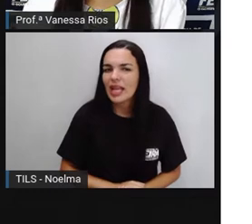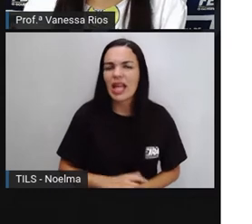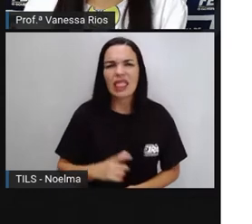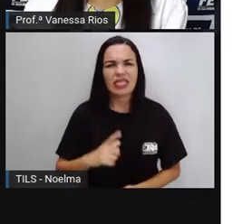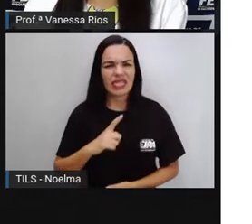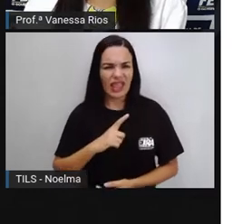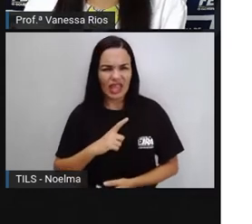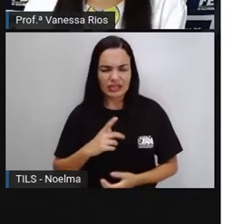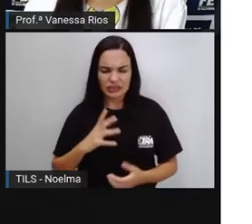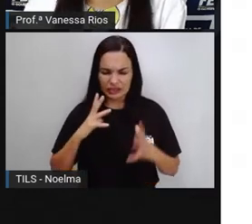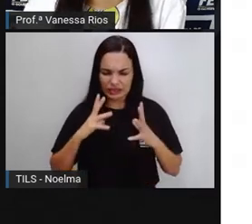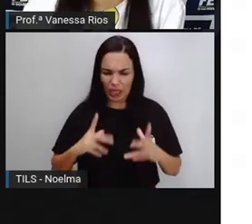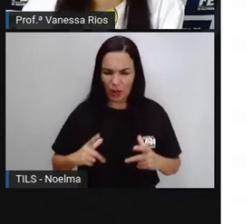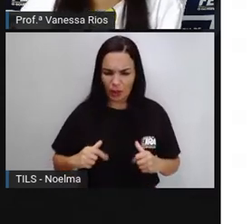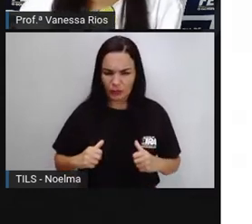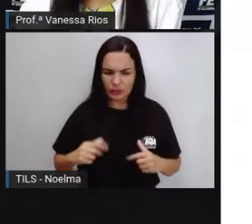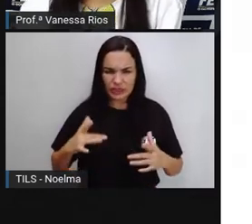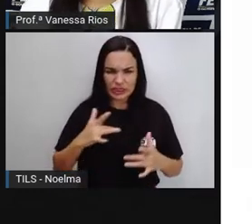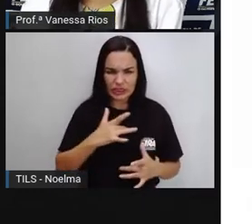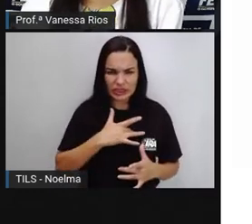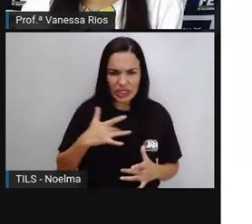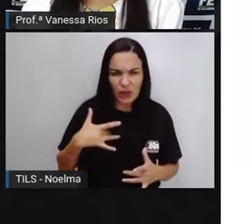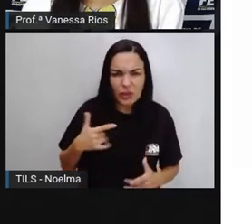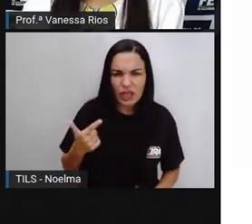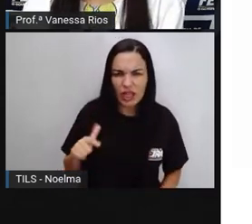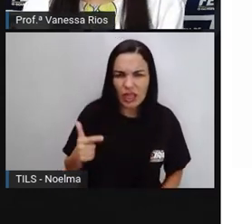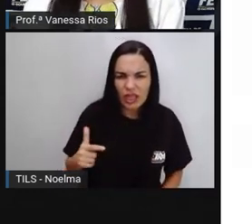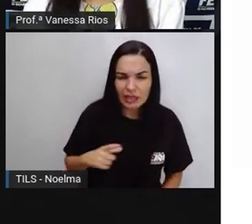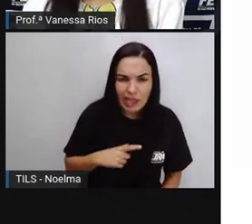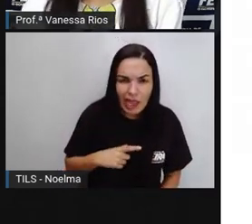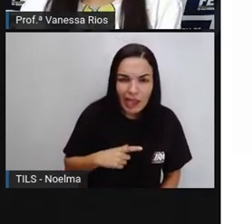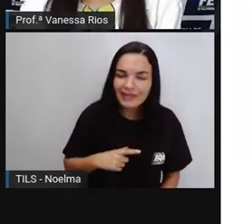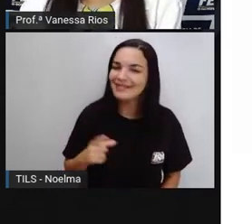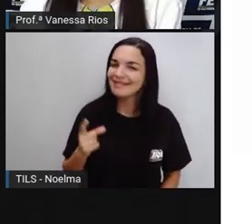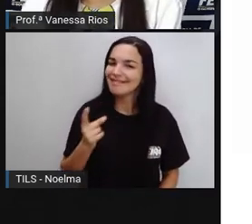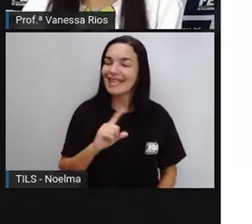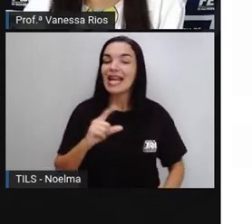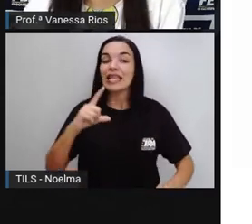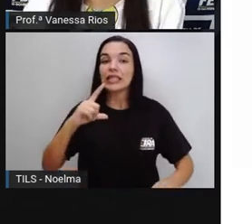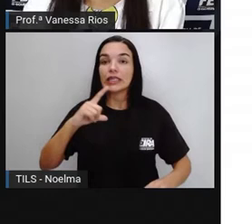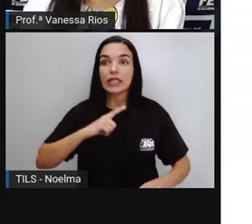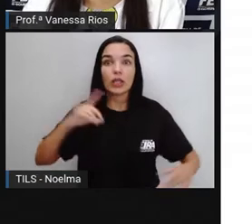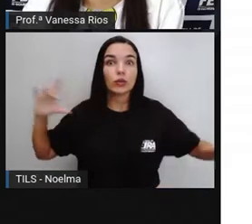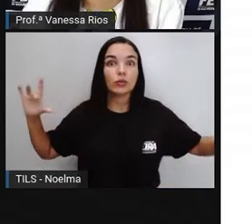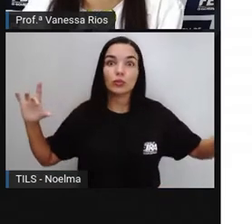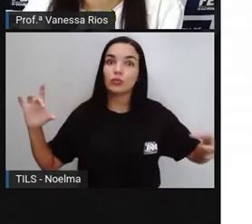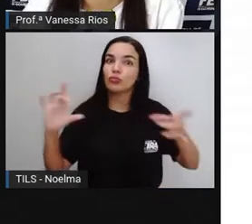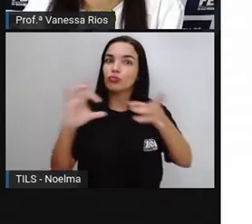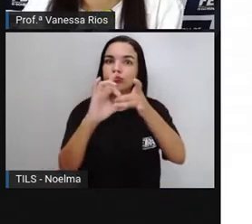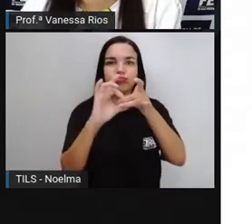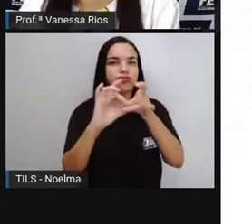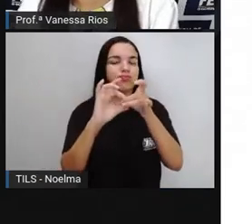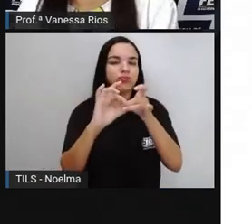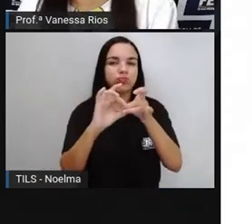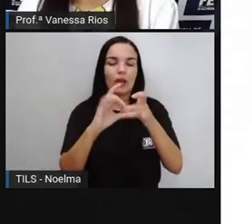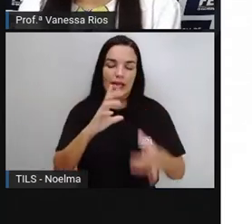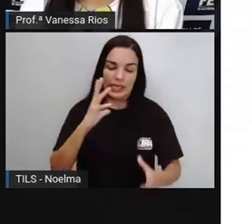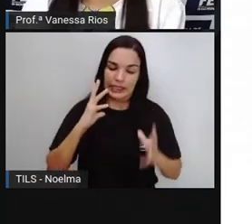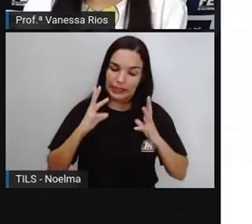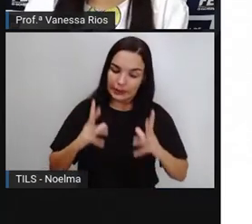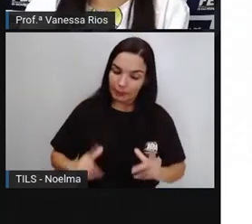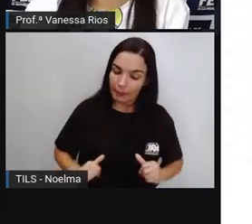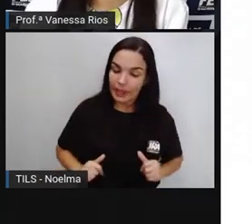sem higiene? Não, não é? Higiene e saúde estão atrelados, estão associados.